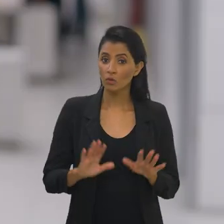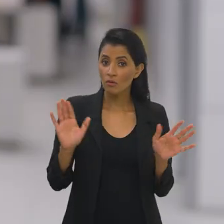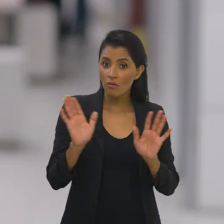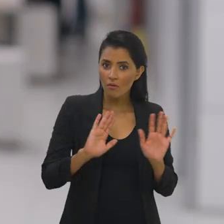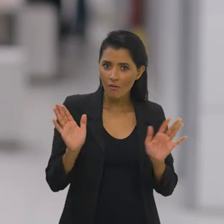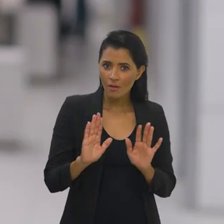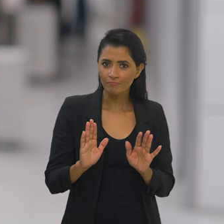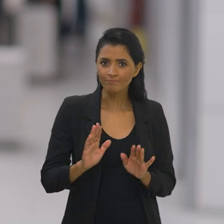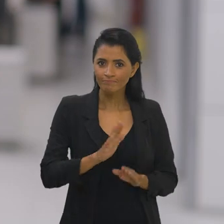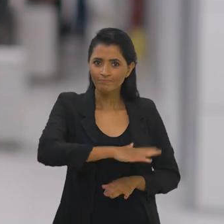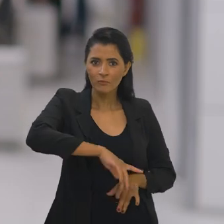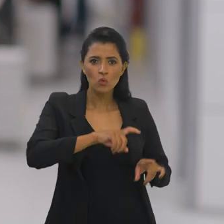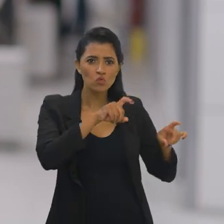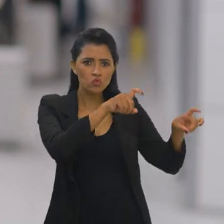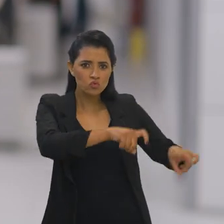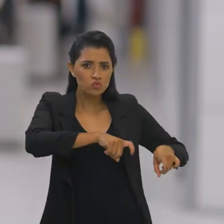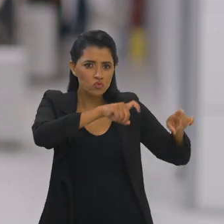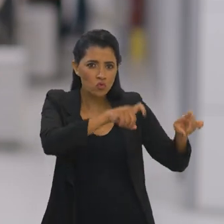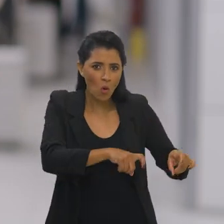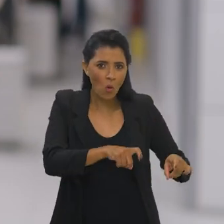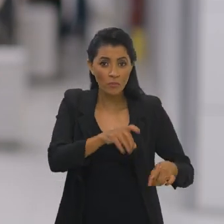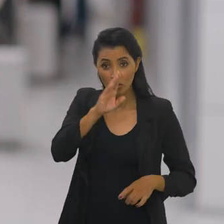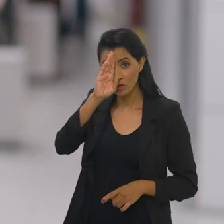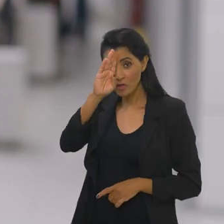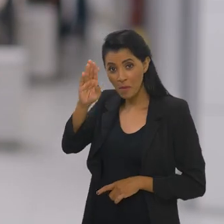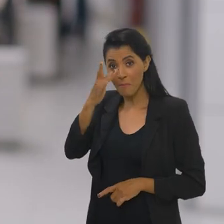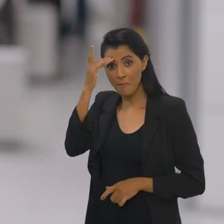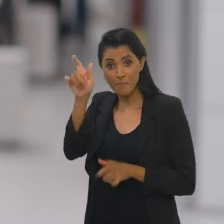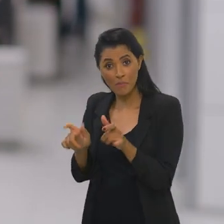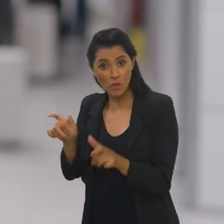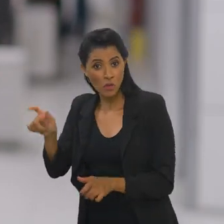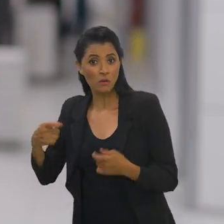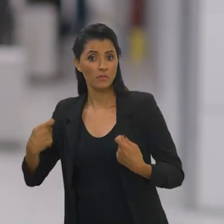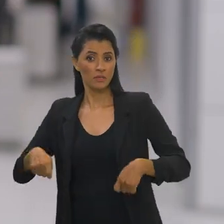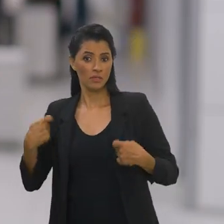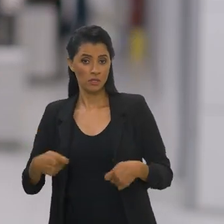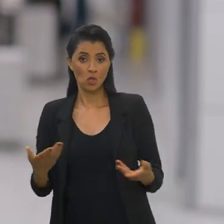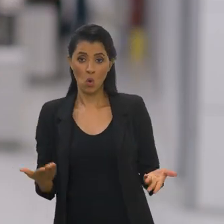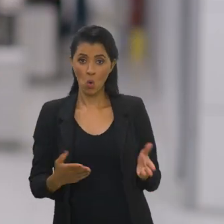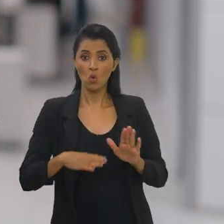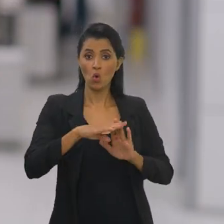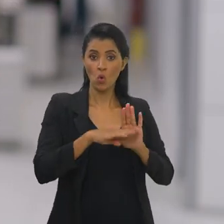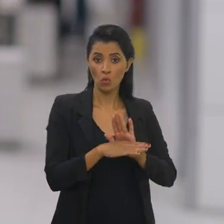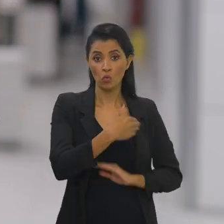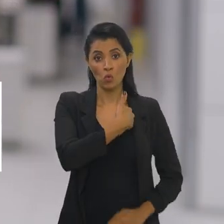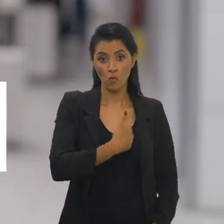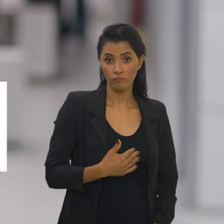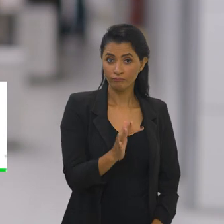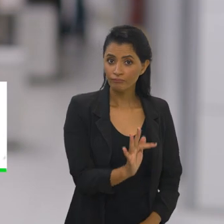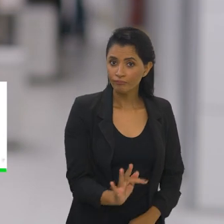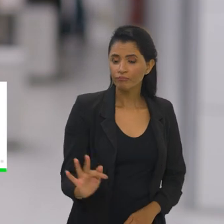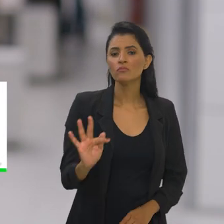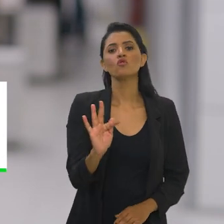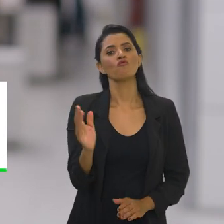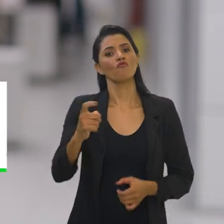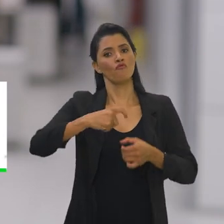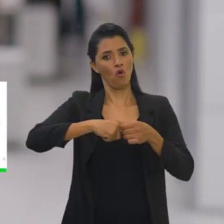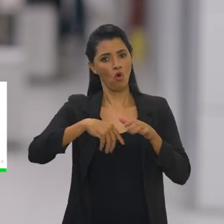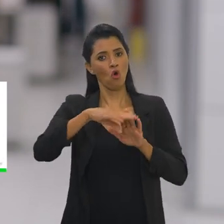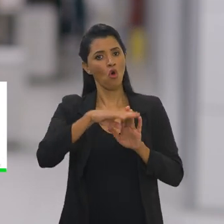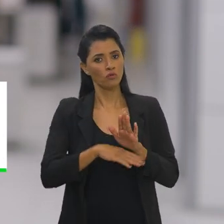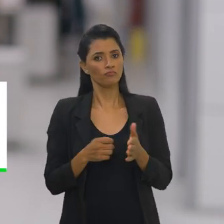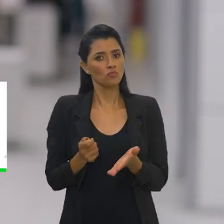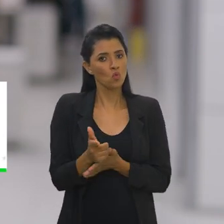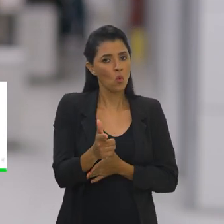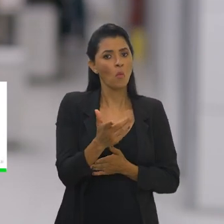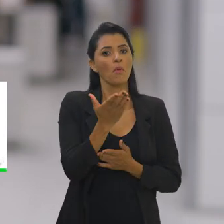Olá! Do campo para a mesa de quem mais precisa. A partir de hoje, o governo federal retoma o programa de aquisição